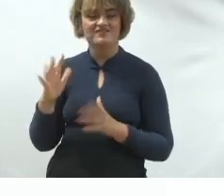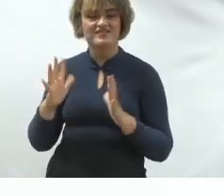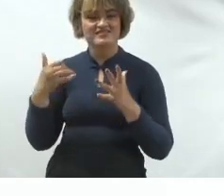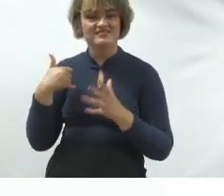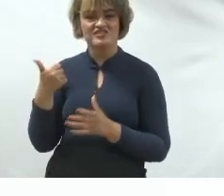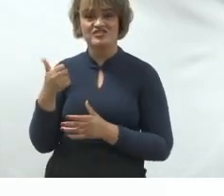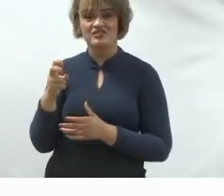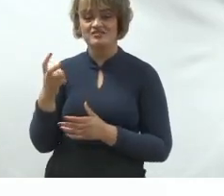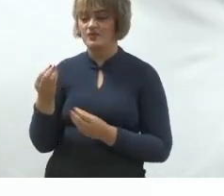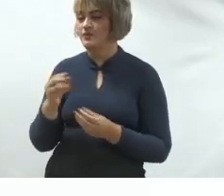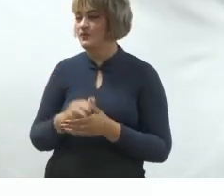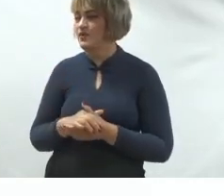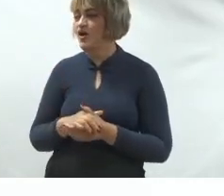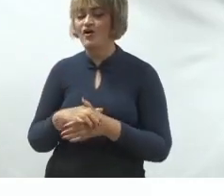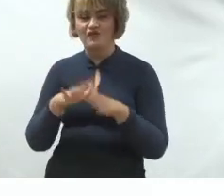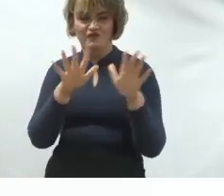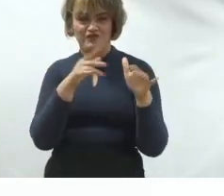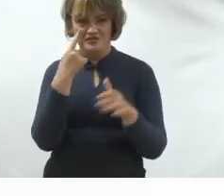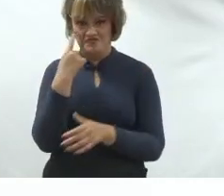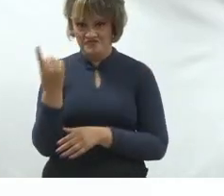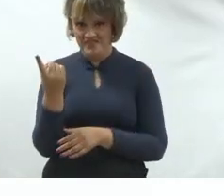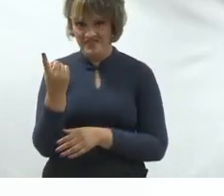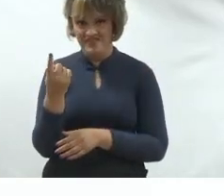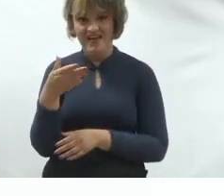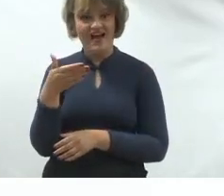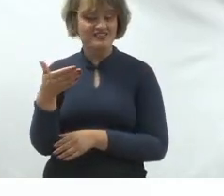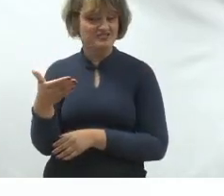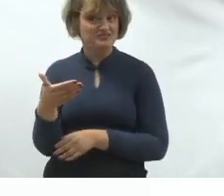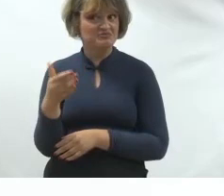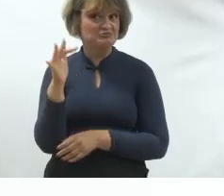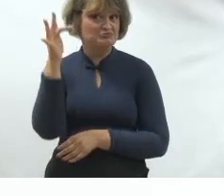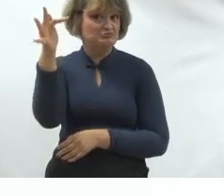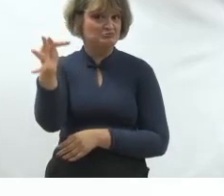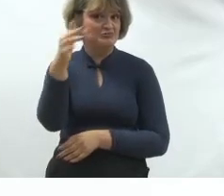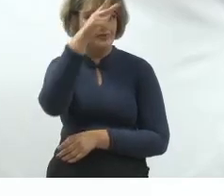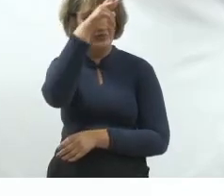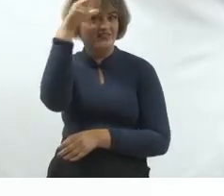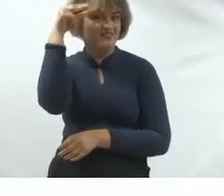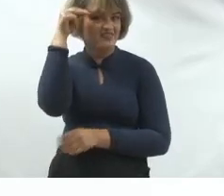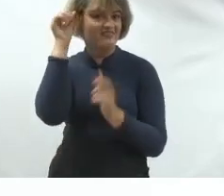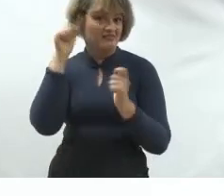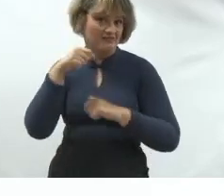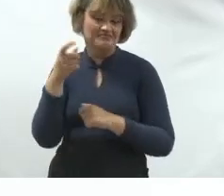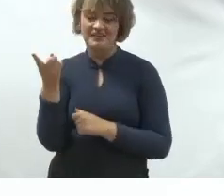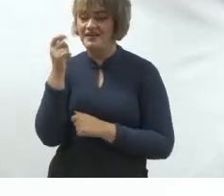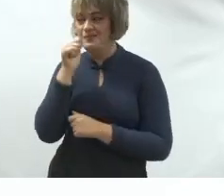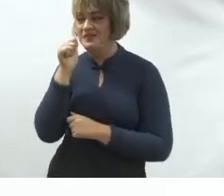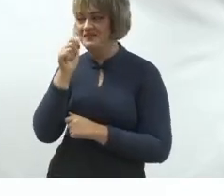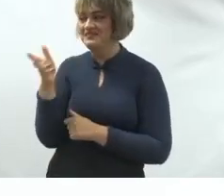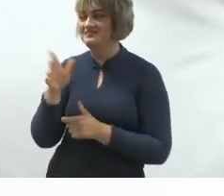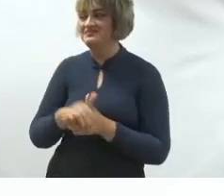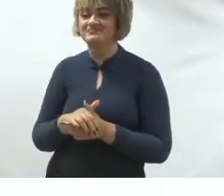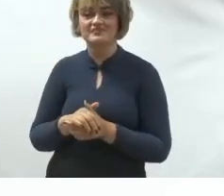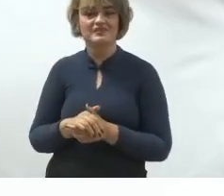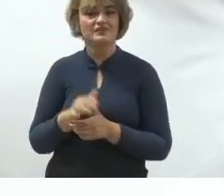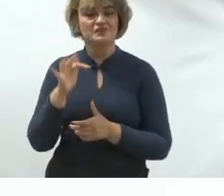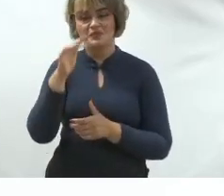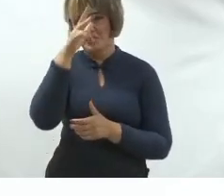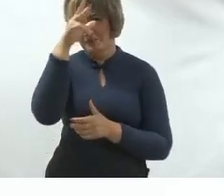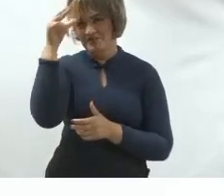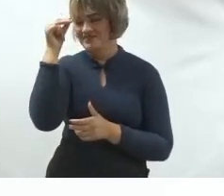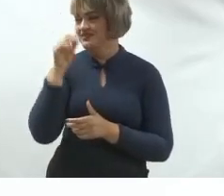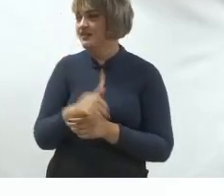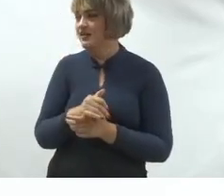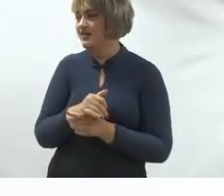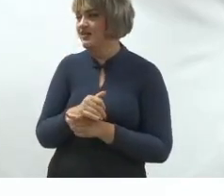Atenção, galera, vocês estão aqui diante da próxima prefeita, a próxima não, mas uma futura prefeita. A cidade do Rio de Janeiro, Ana Luísa, Mirajá,